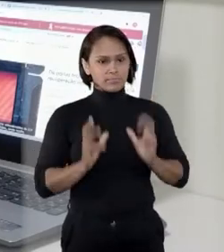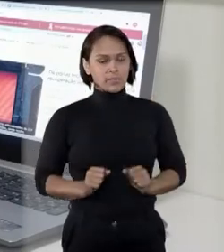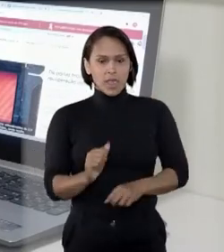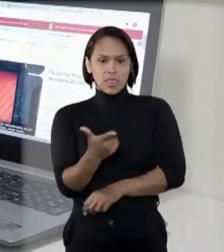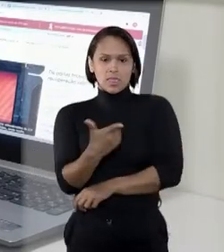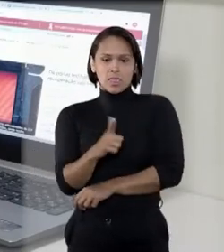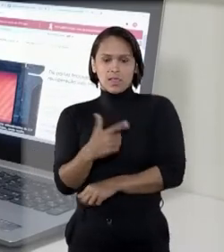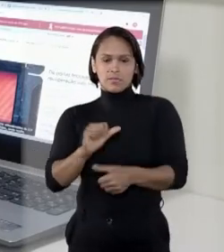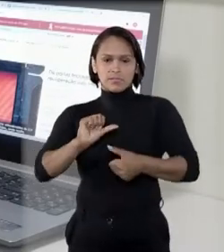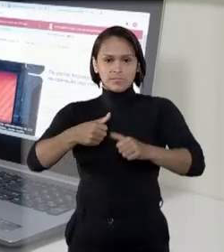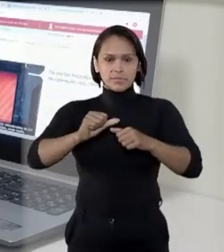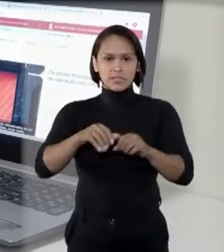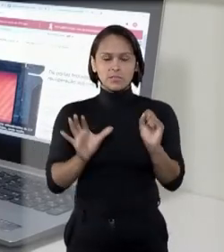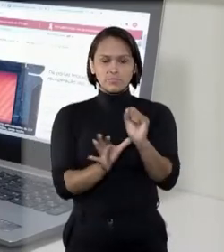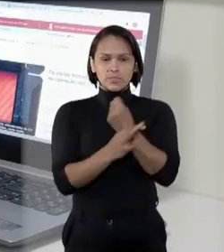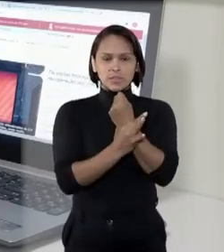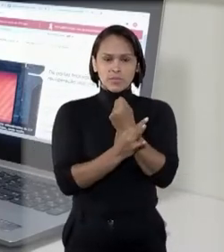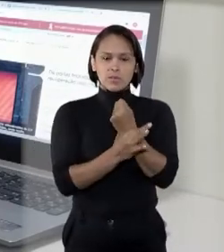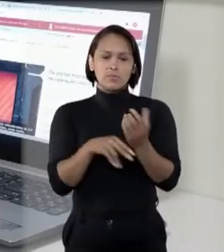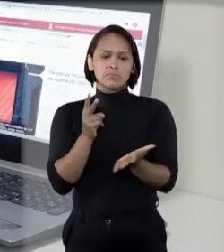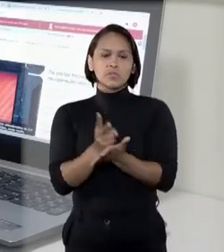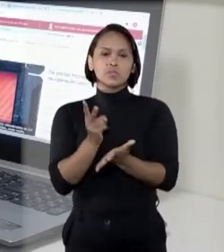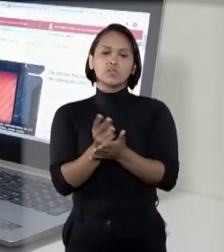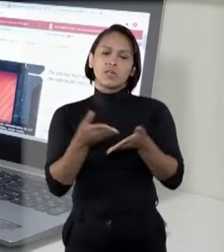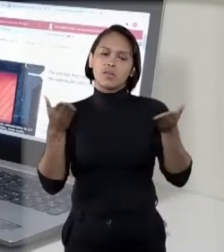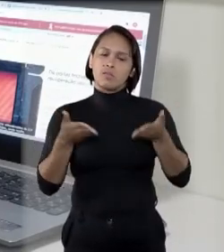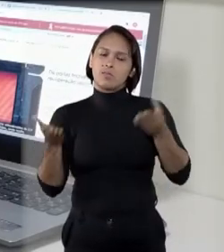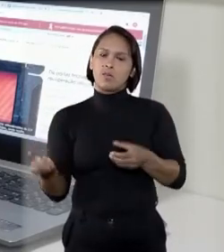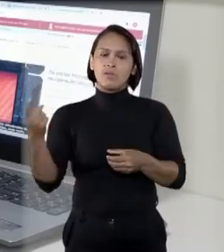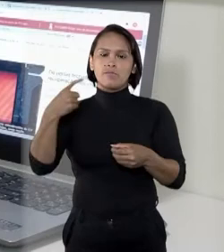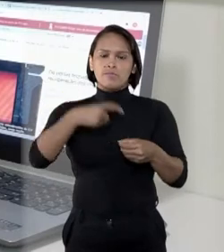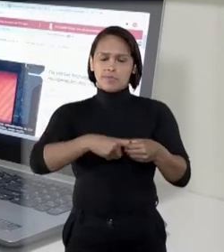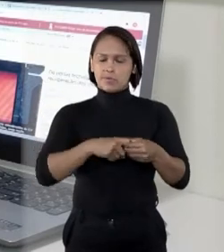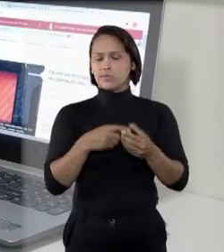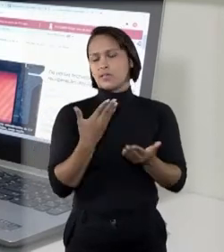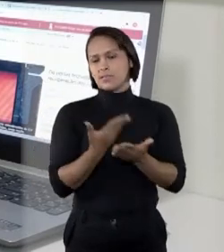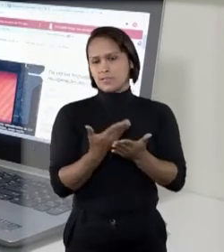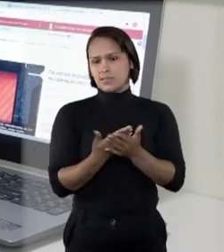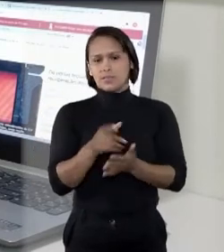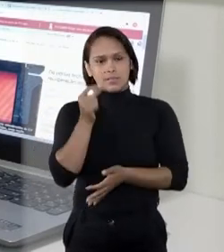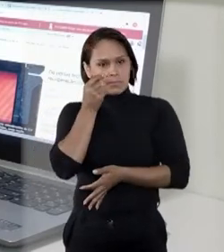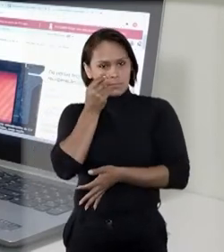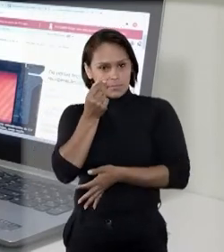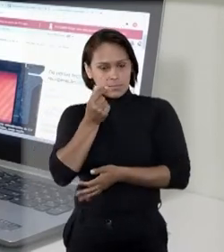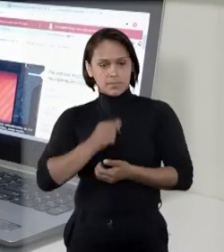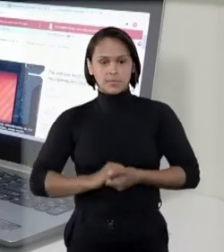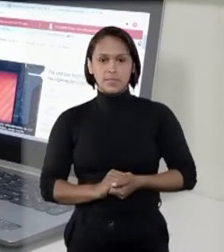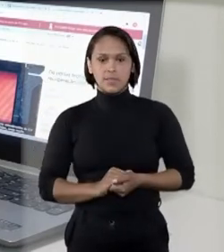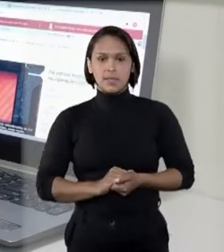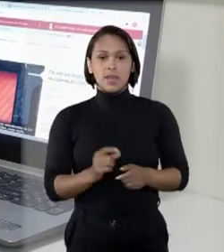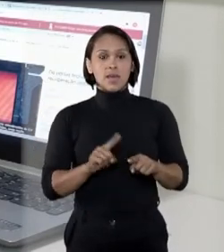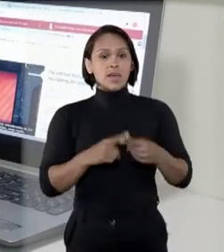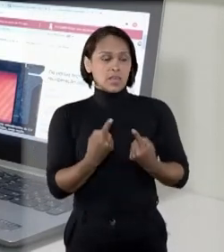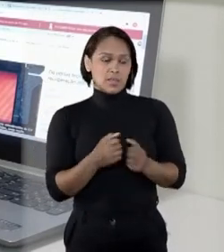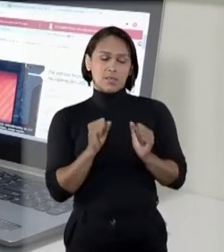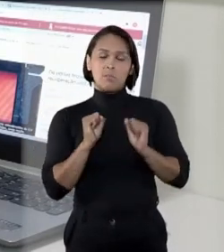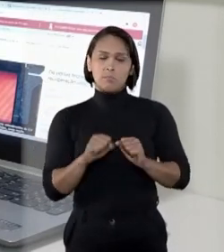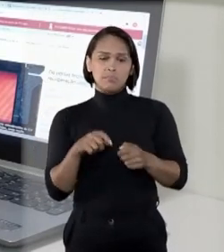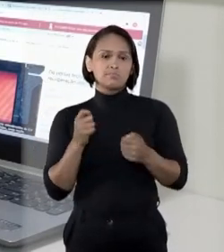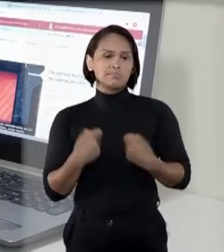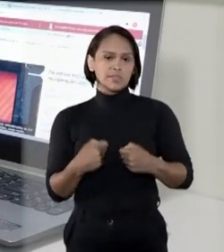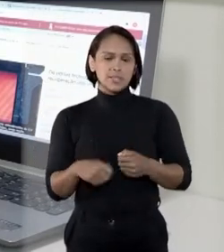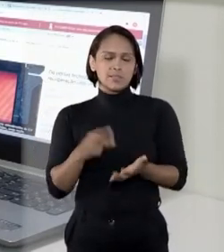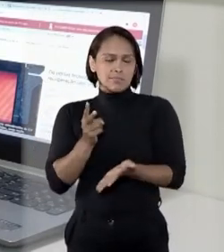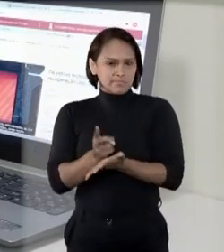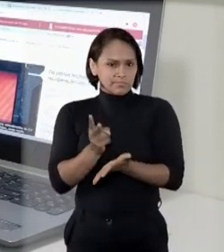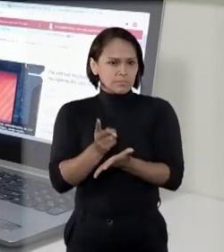não têm uma avaliação segura para garantir que este é o momento adequado para o retorno das aulas presenciais. E por isso, deveria